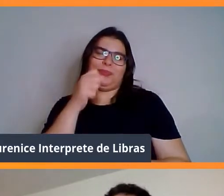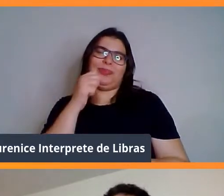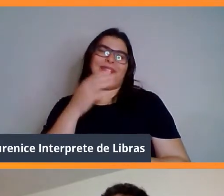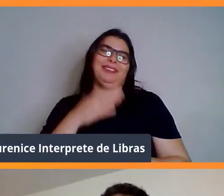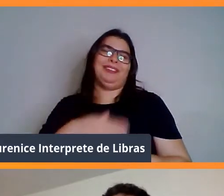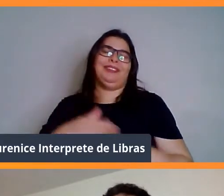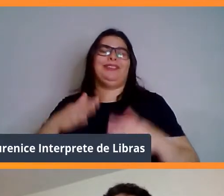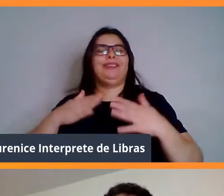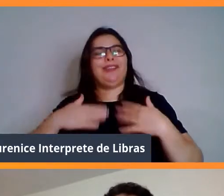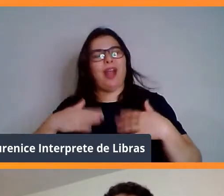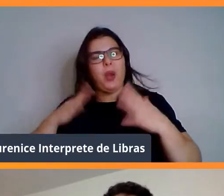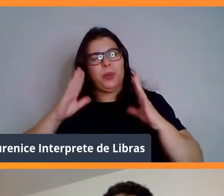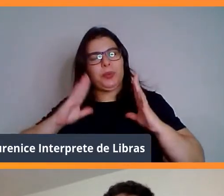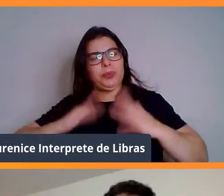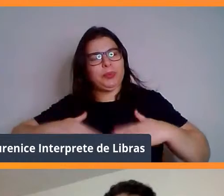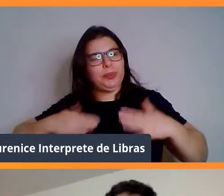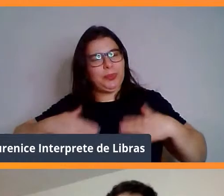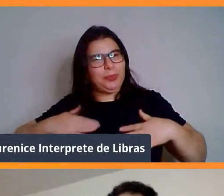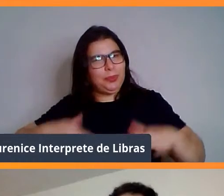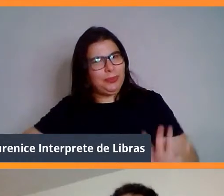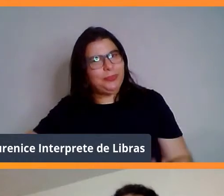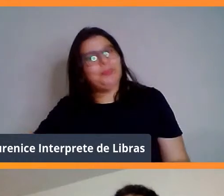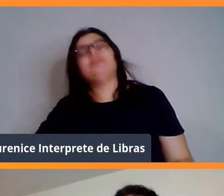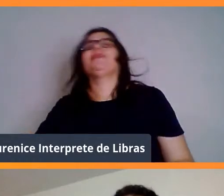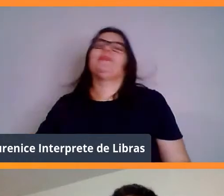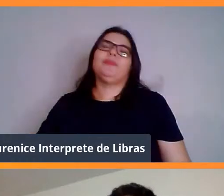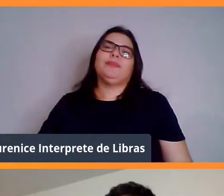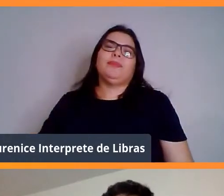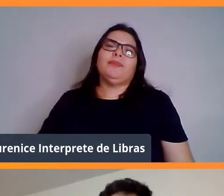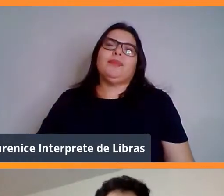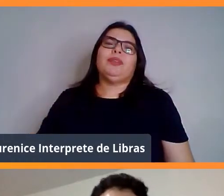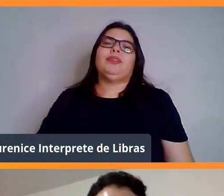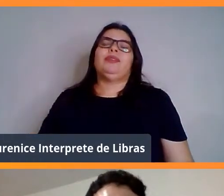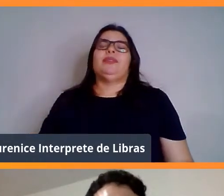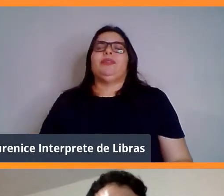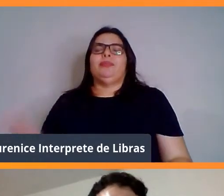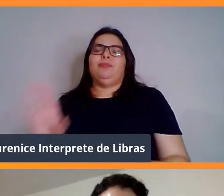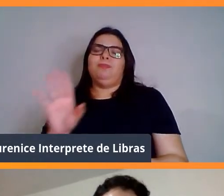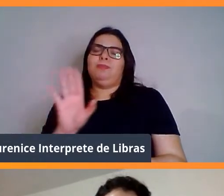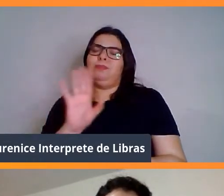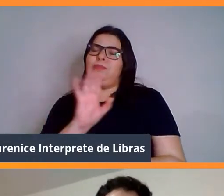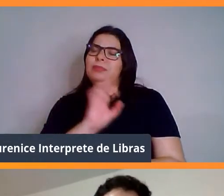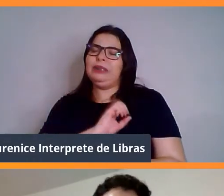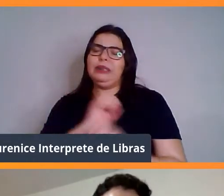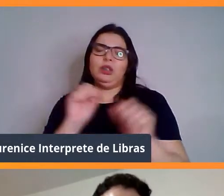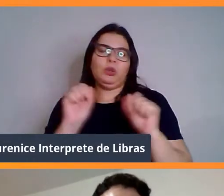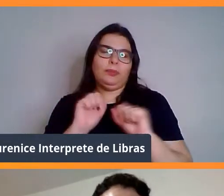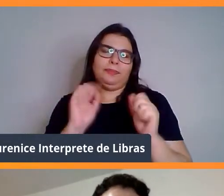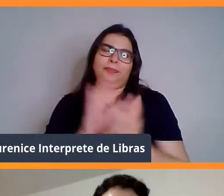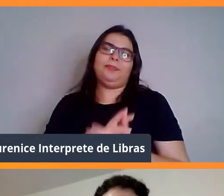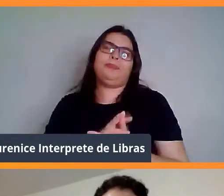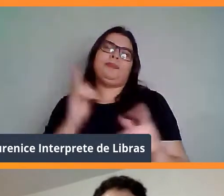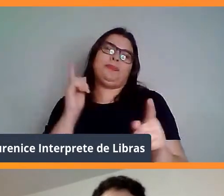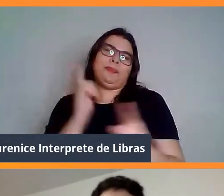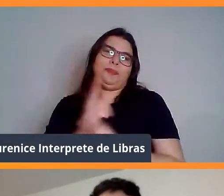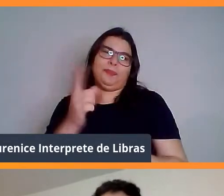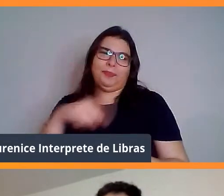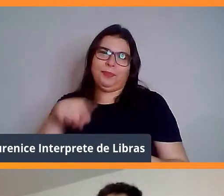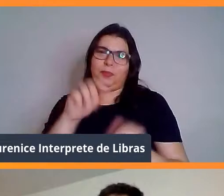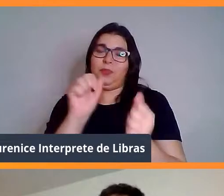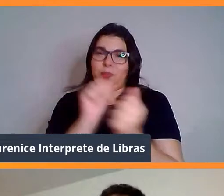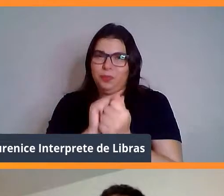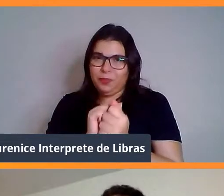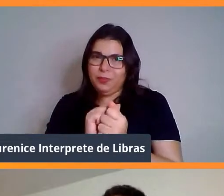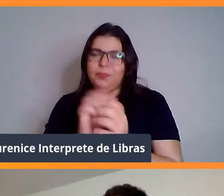Com certeza, amigo, eu amei esse encontro com vocês, espero que vocês que estão aí das suas residências tenham